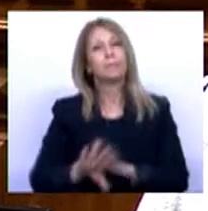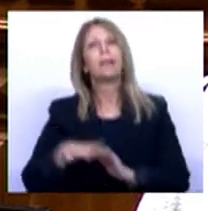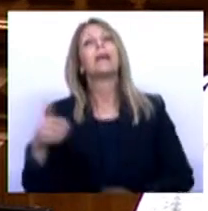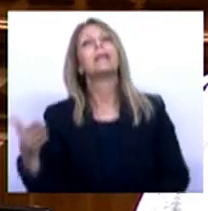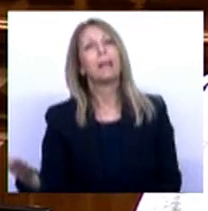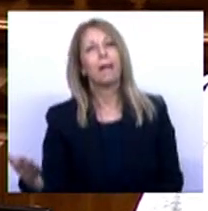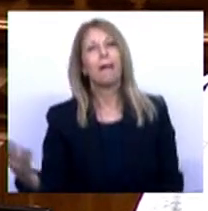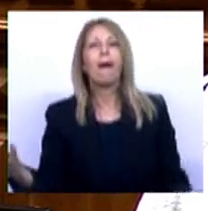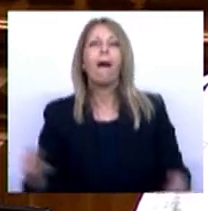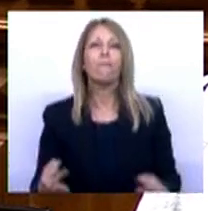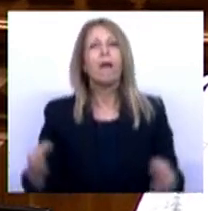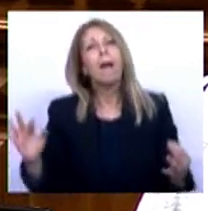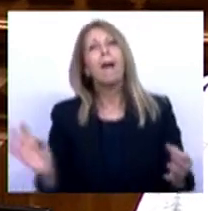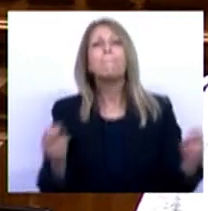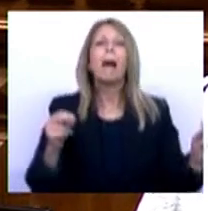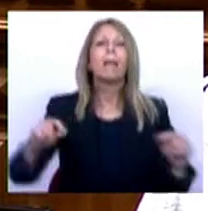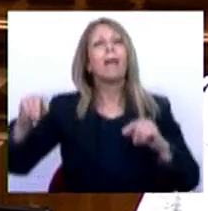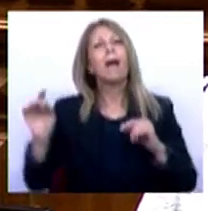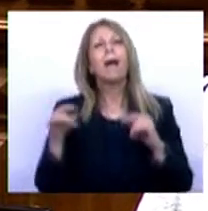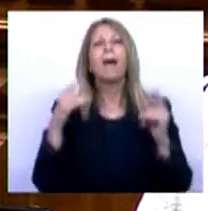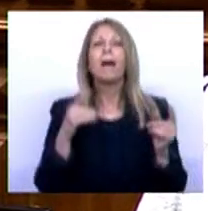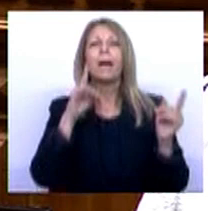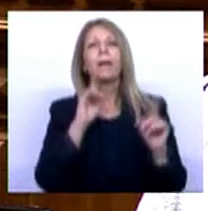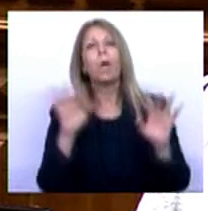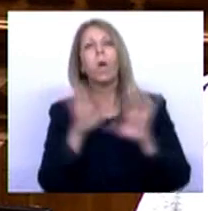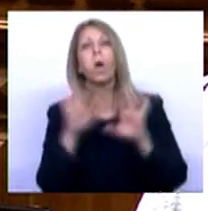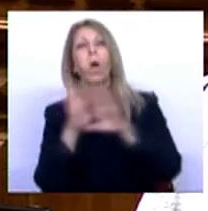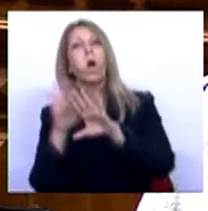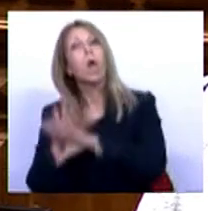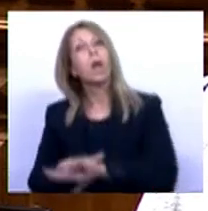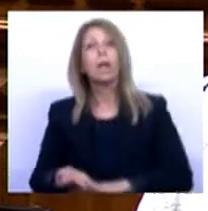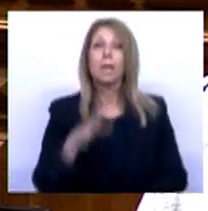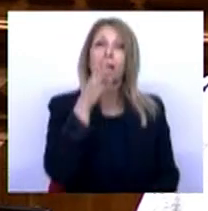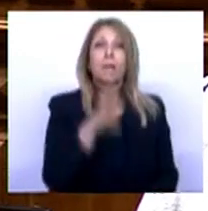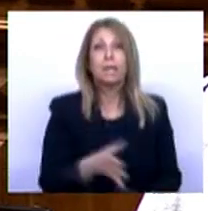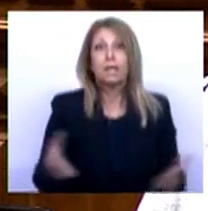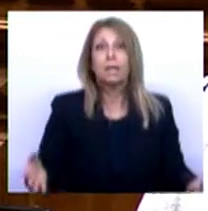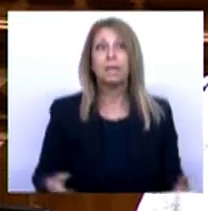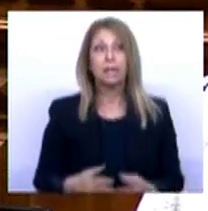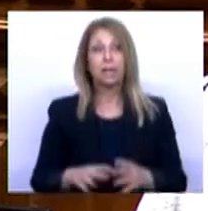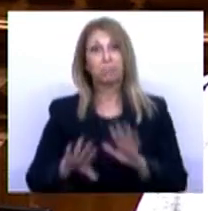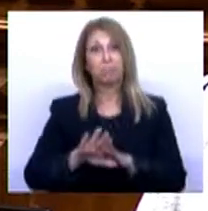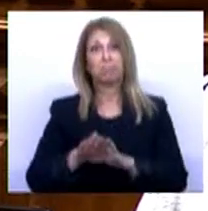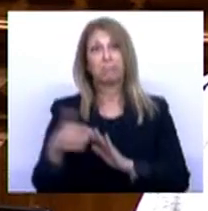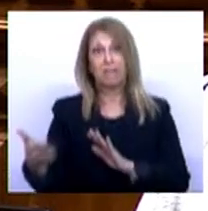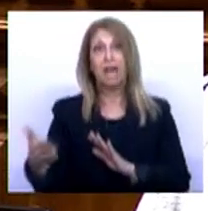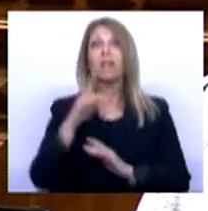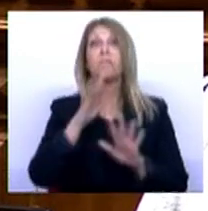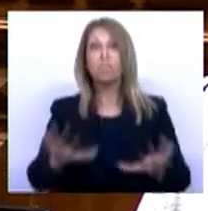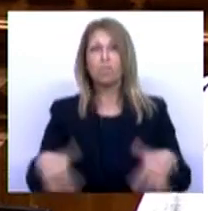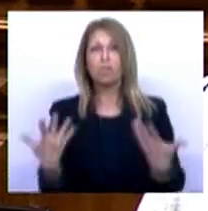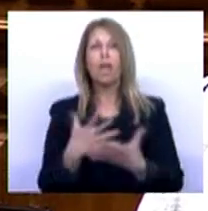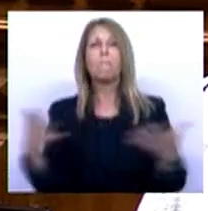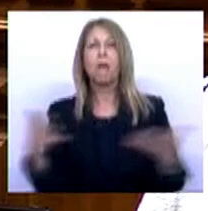bailar, flertar, insinuar que a extrema-direita podia ser parte de uma maioria parlamentar, não foi grande